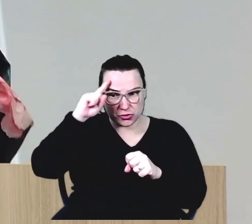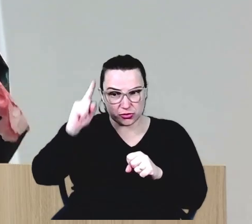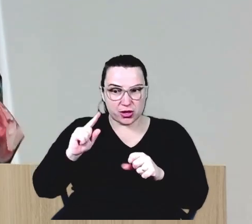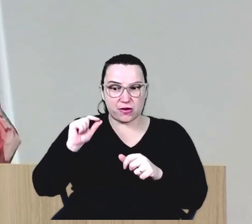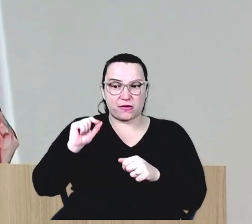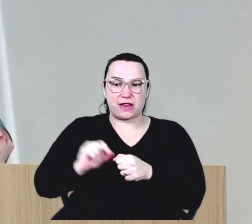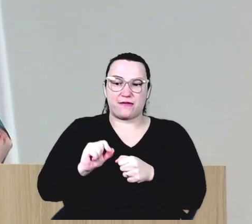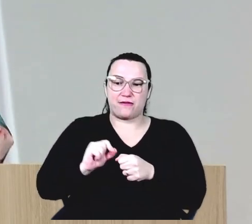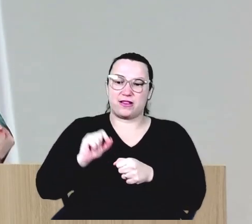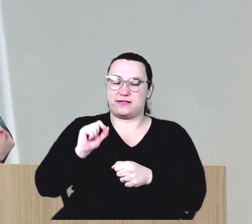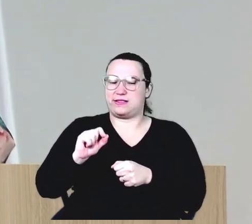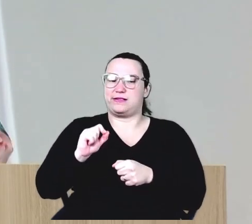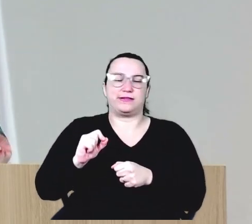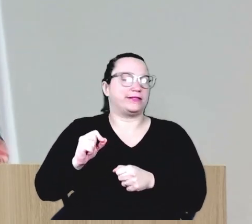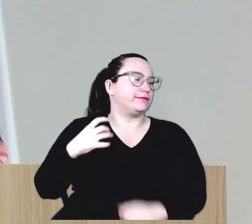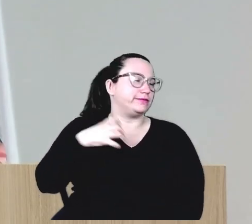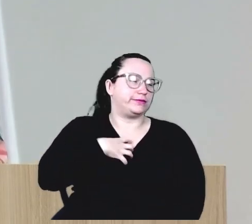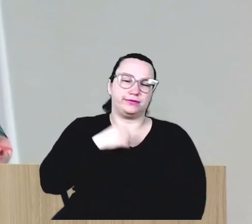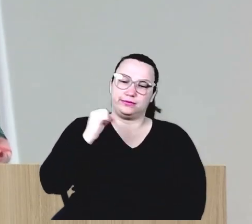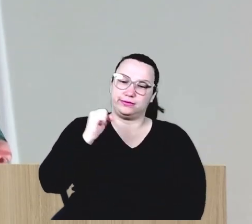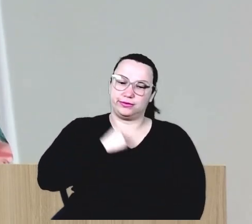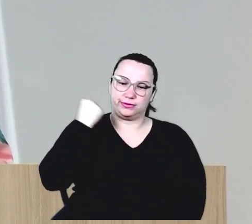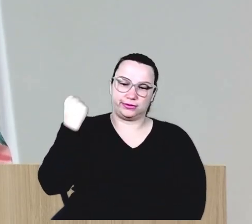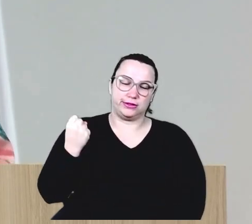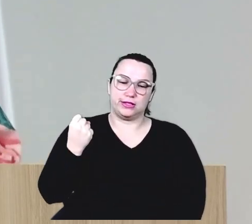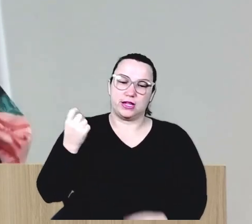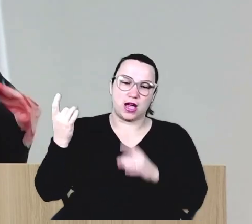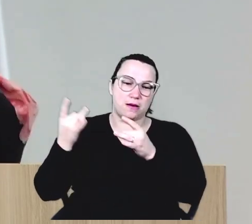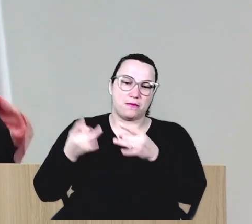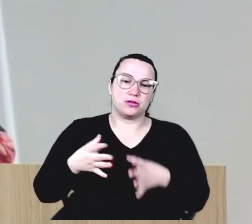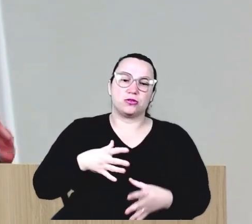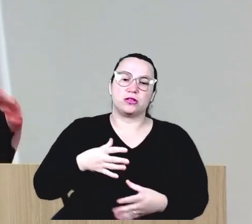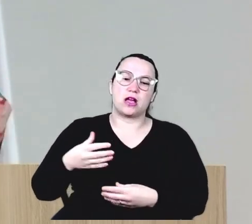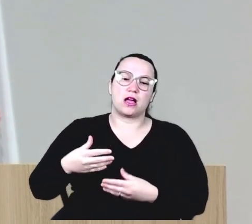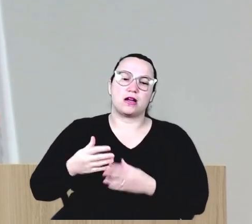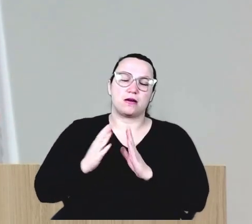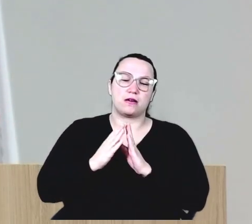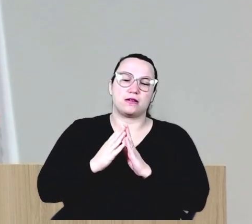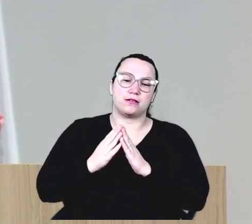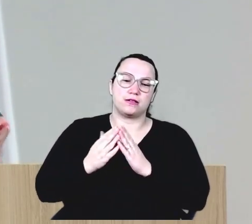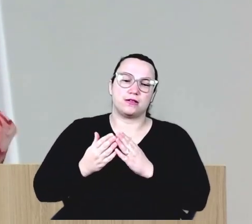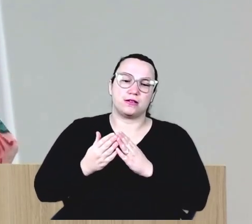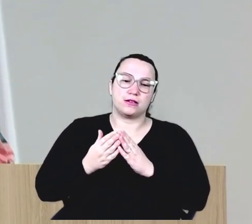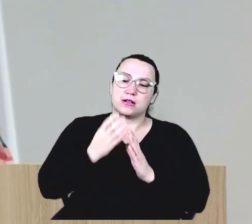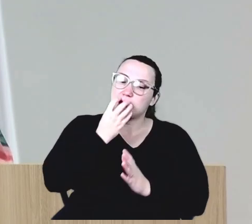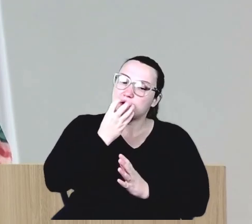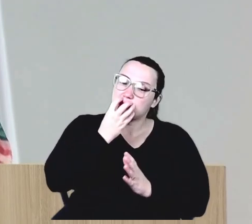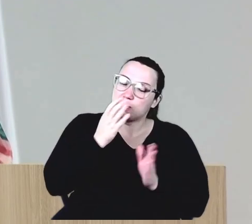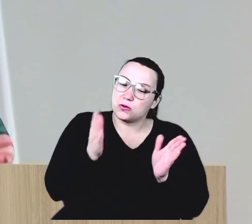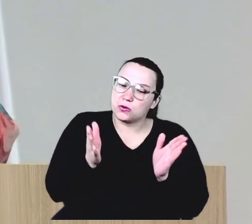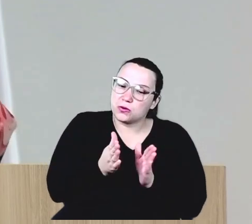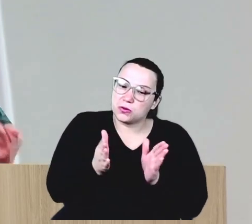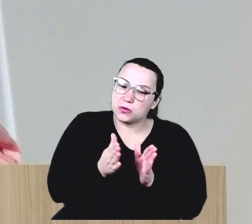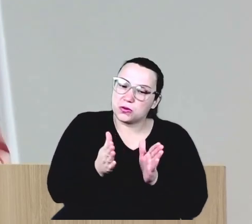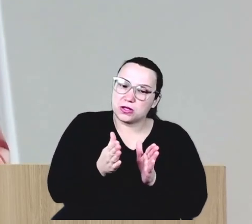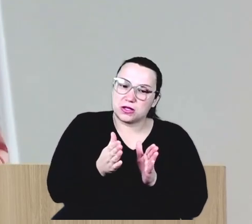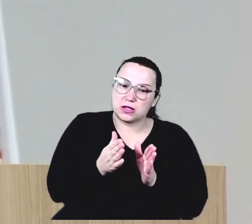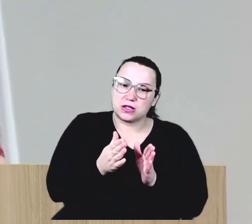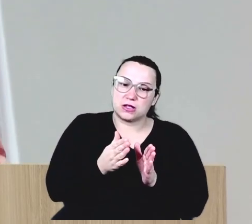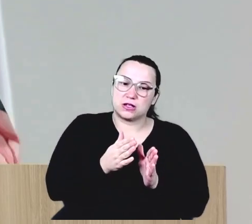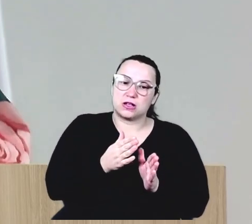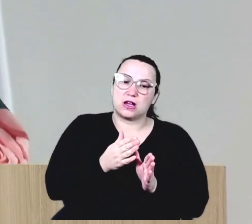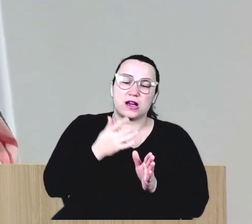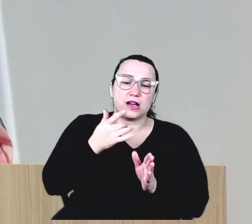fico inconformada com ter coragem de abandonar bebezinho e aí provavelmente esse cara, a cadela dele vai entrar no cio